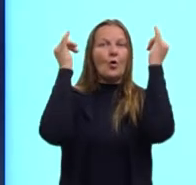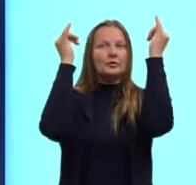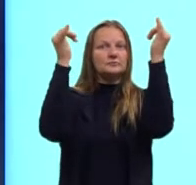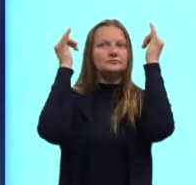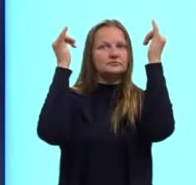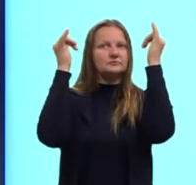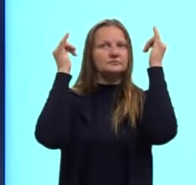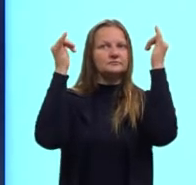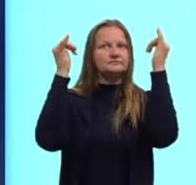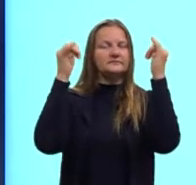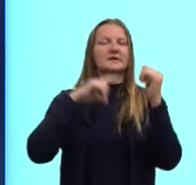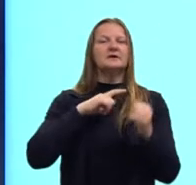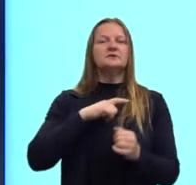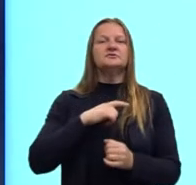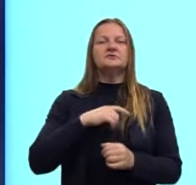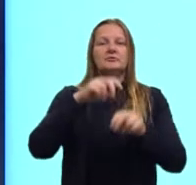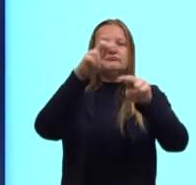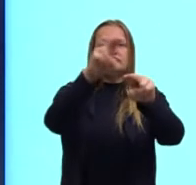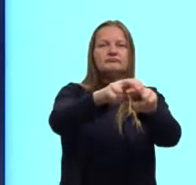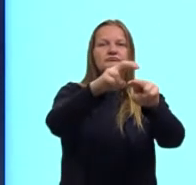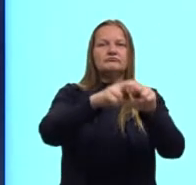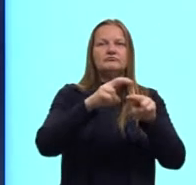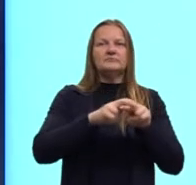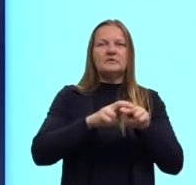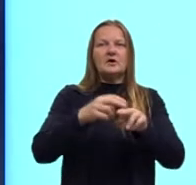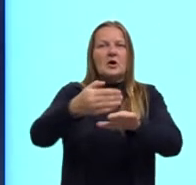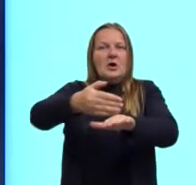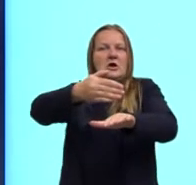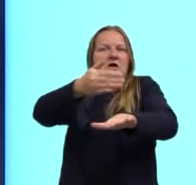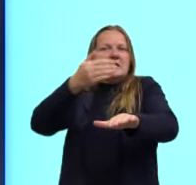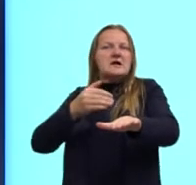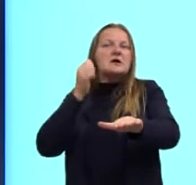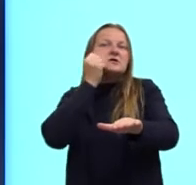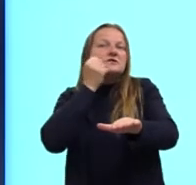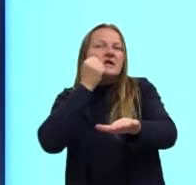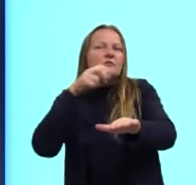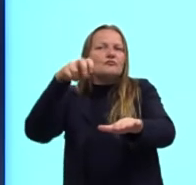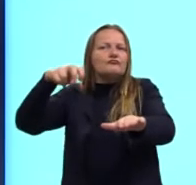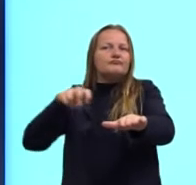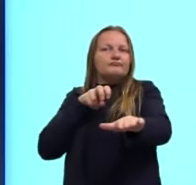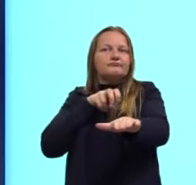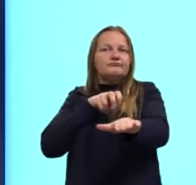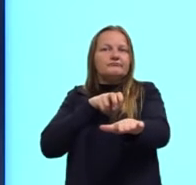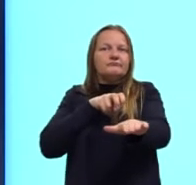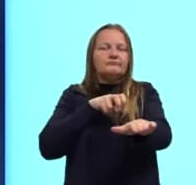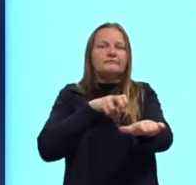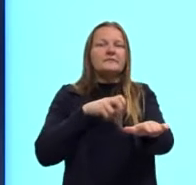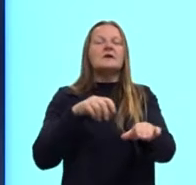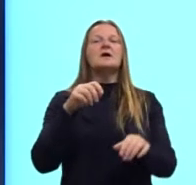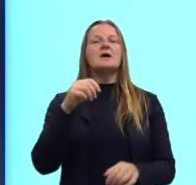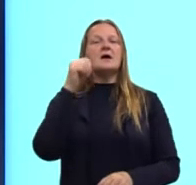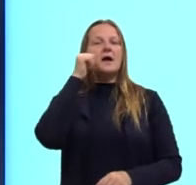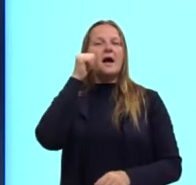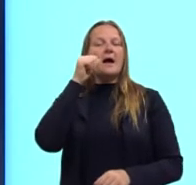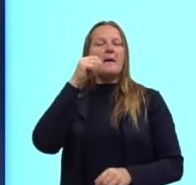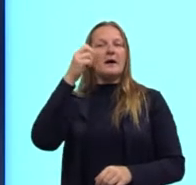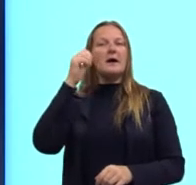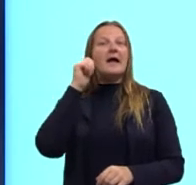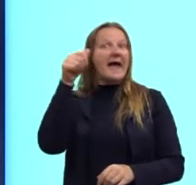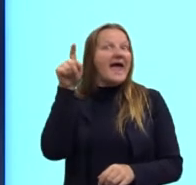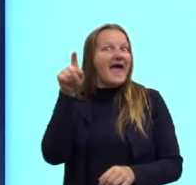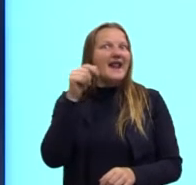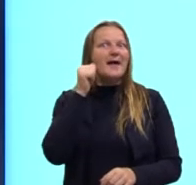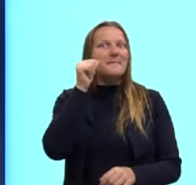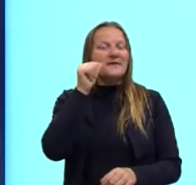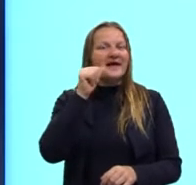ônibus e tinha assentos, no fundo, reservados para as pessoas negras. E a Rosa Parks estava sentada num